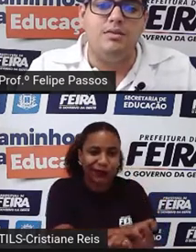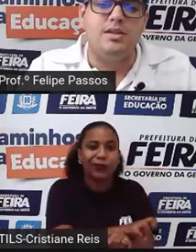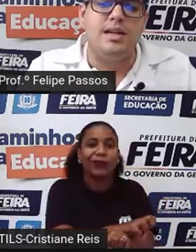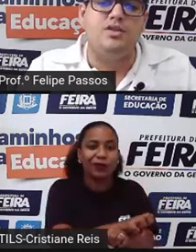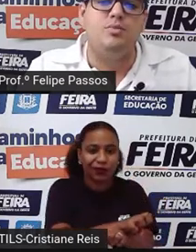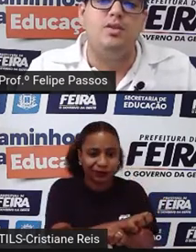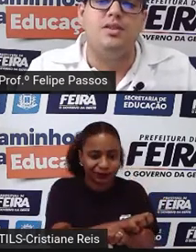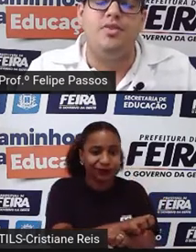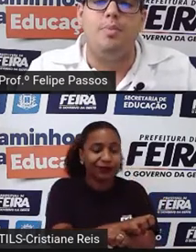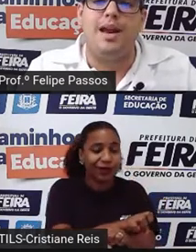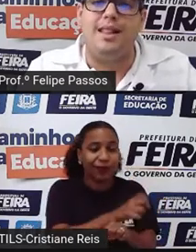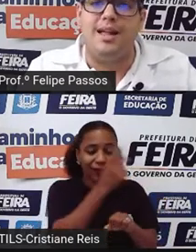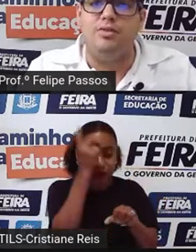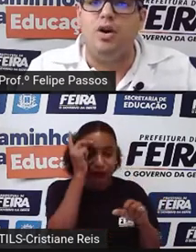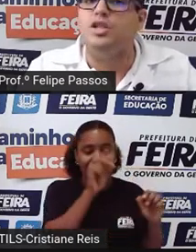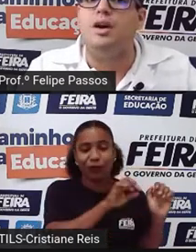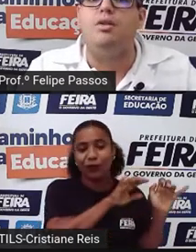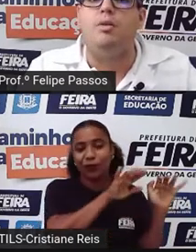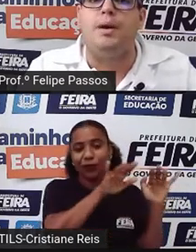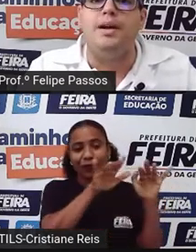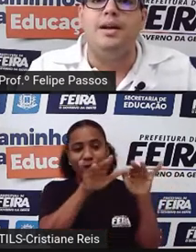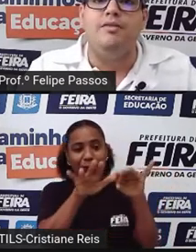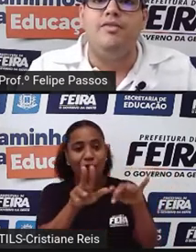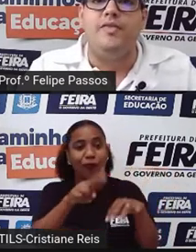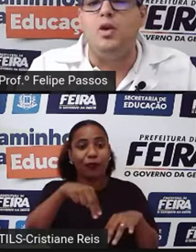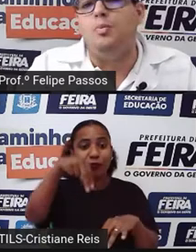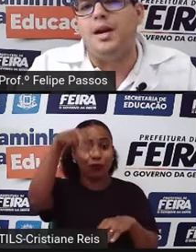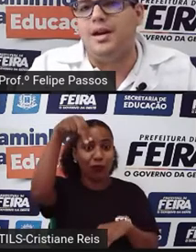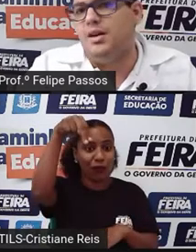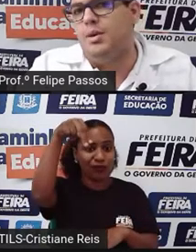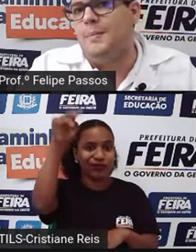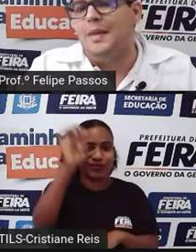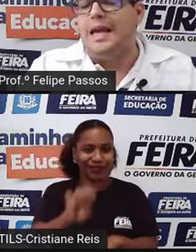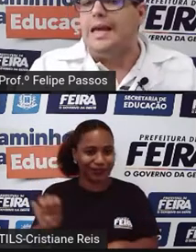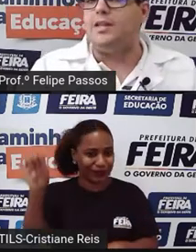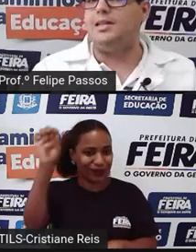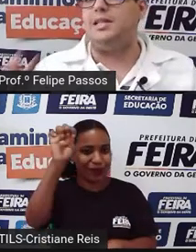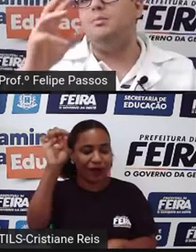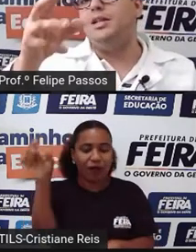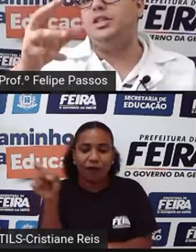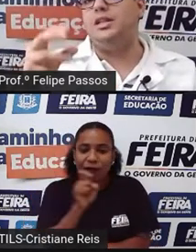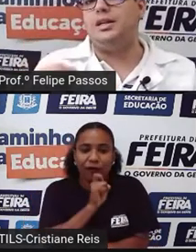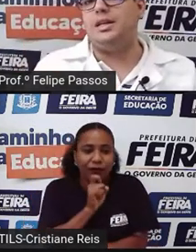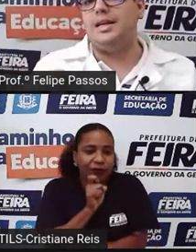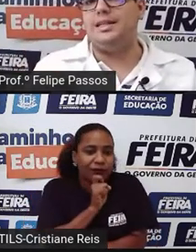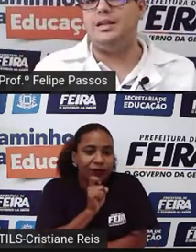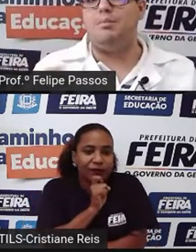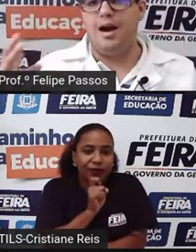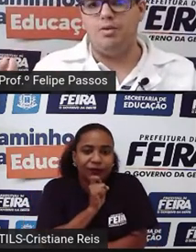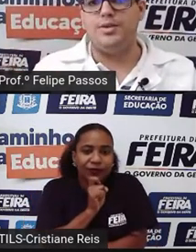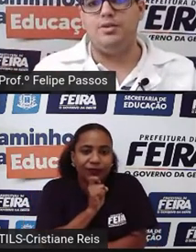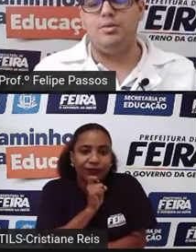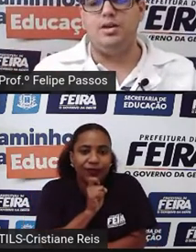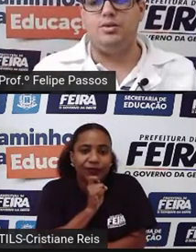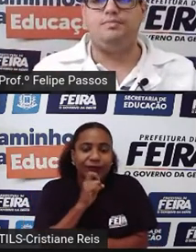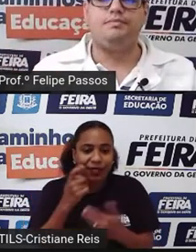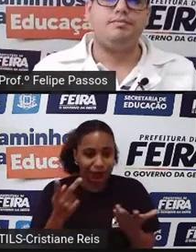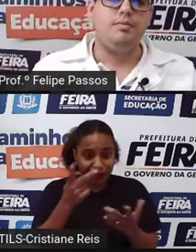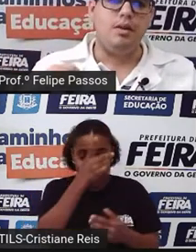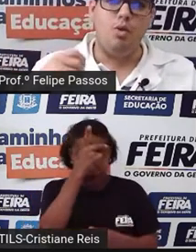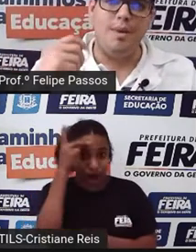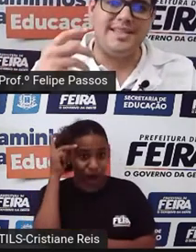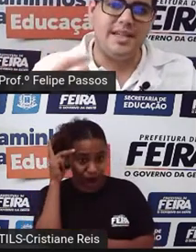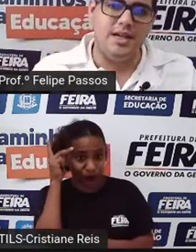de seres humanos que foi parar lá no norte da Europa. Frio pra caramba. Então, assim, imagina que esse animal, ser humano,